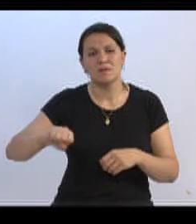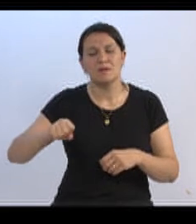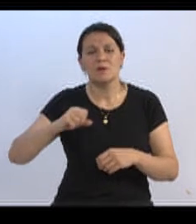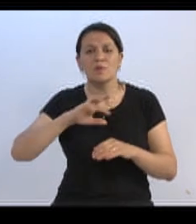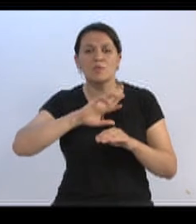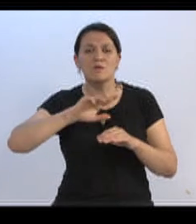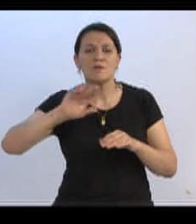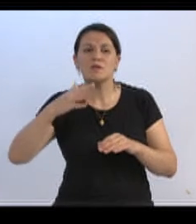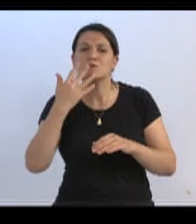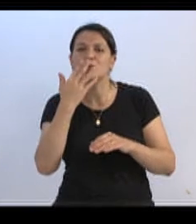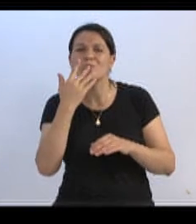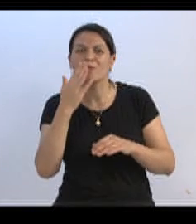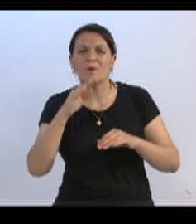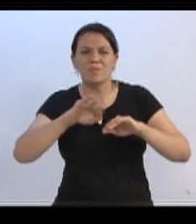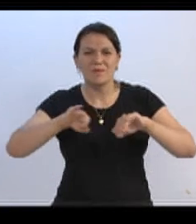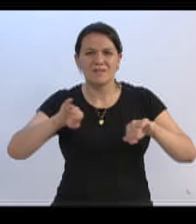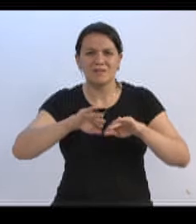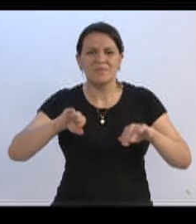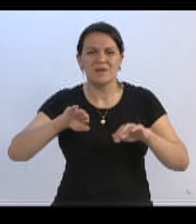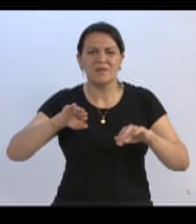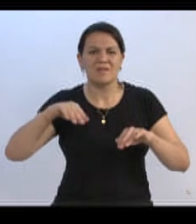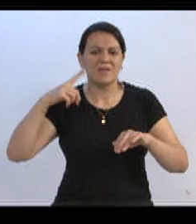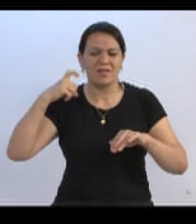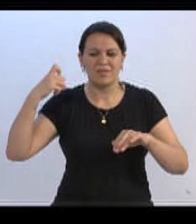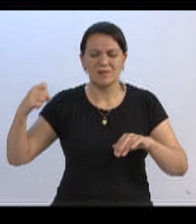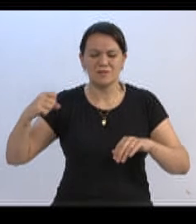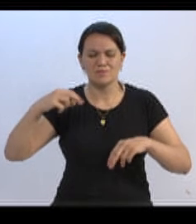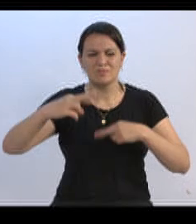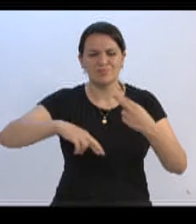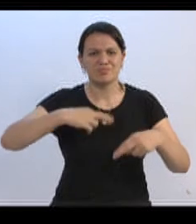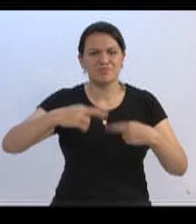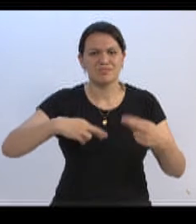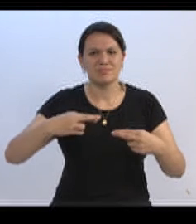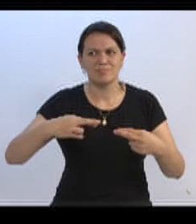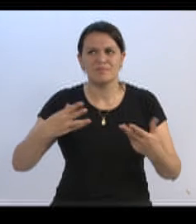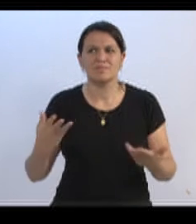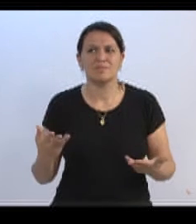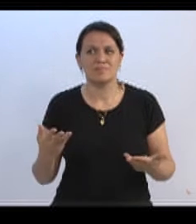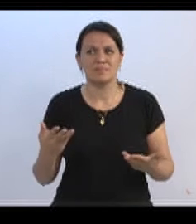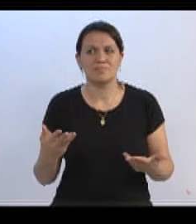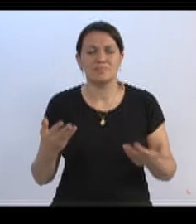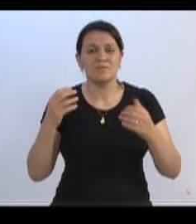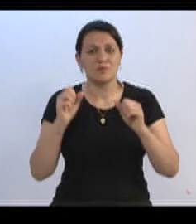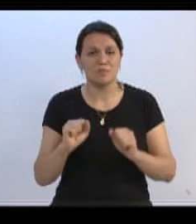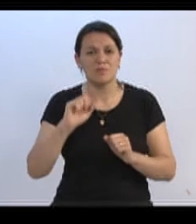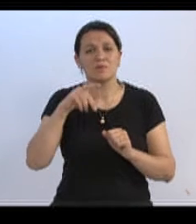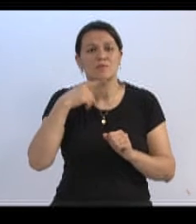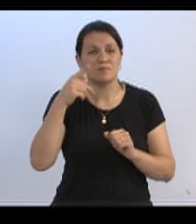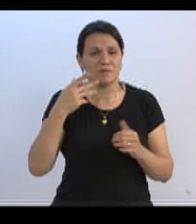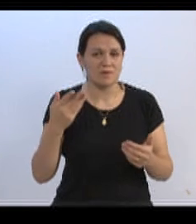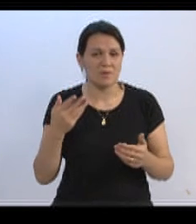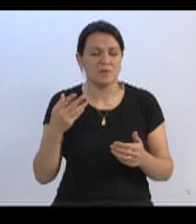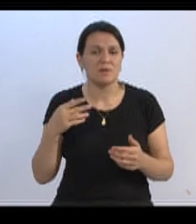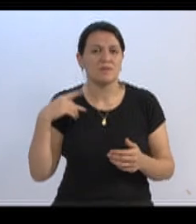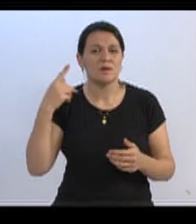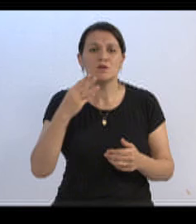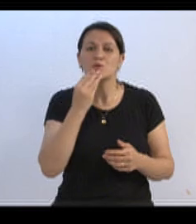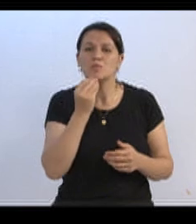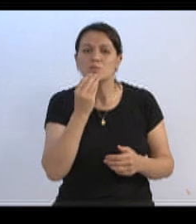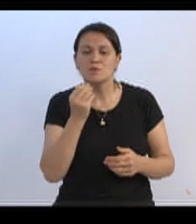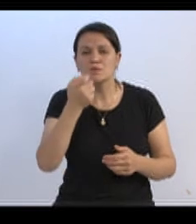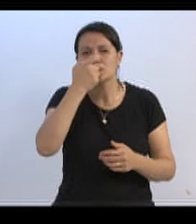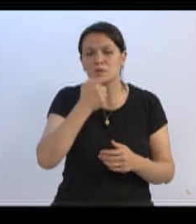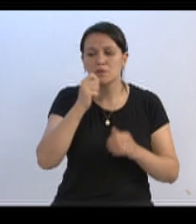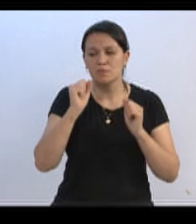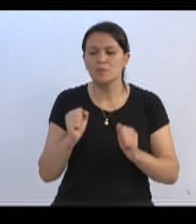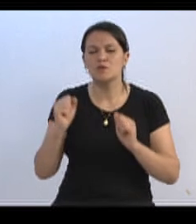para a separação e identificação do lixo reciclado a ser coletado. Ou seja, este vereador pode falar dessa iniciativa, como o vereador Becker, o vereador Bruno e outros, que também tem como